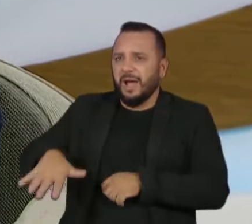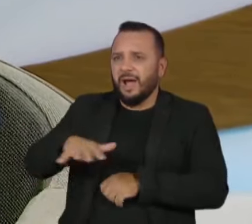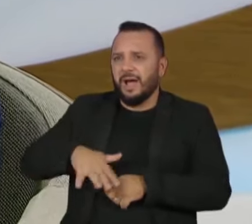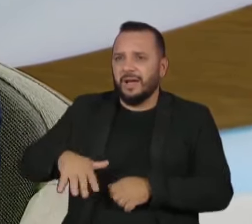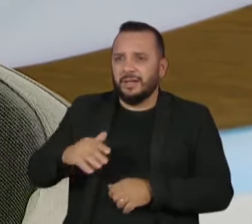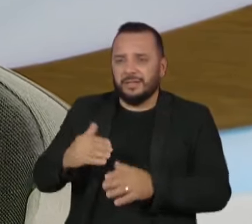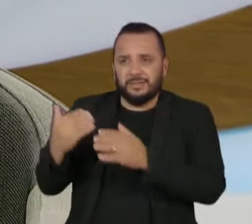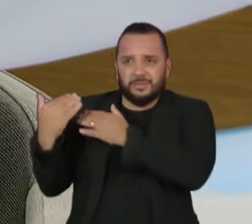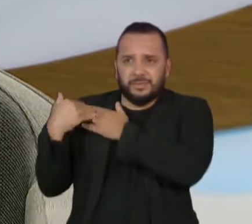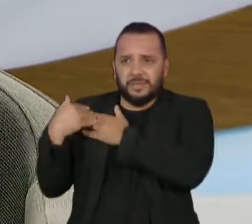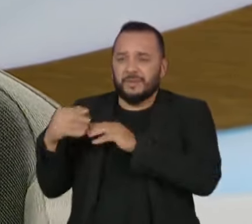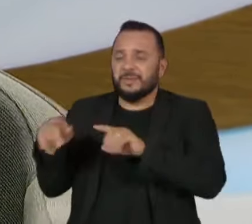inclusive da própria consultoria jurídica. Legenda Adriana